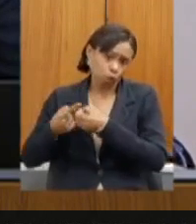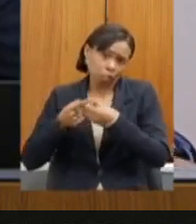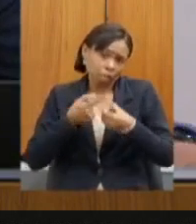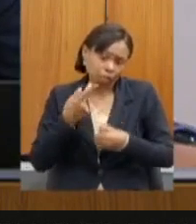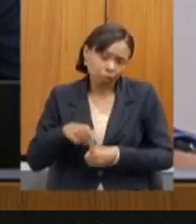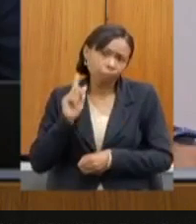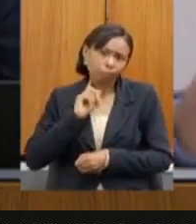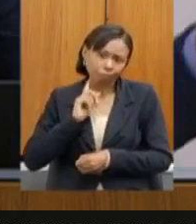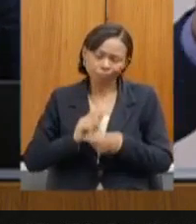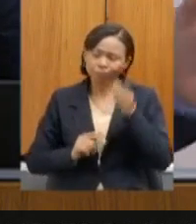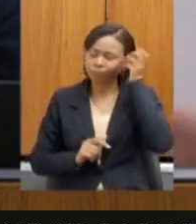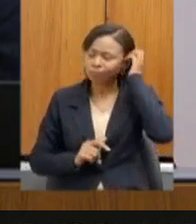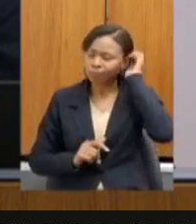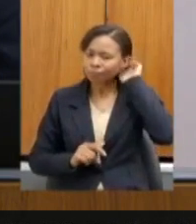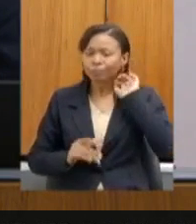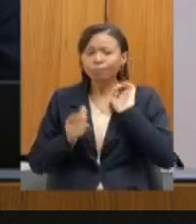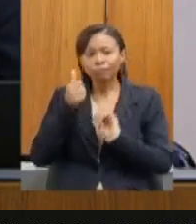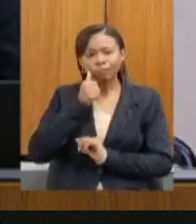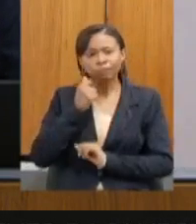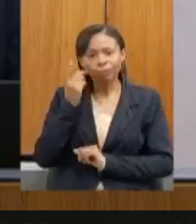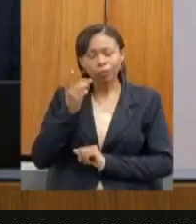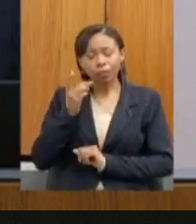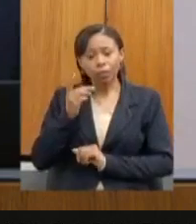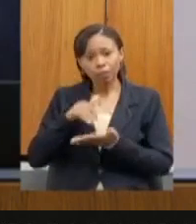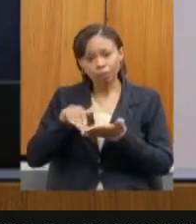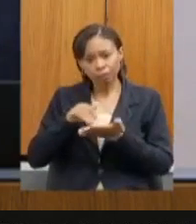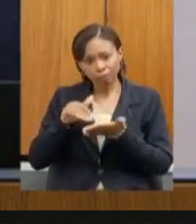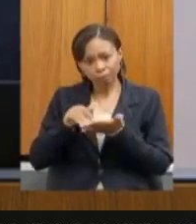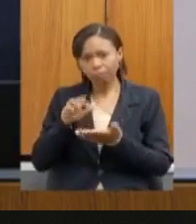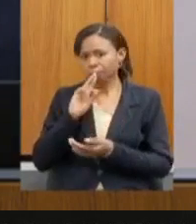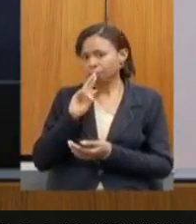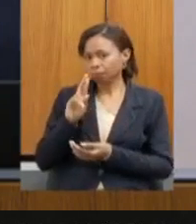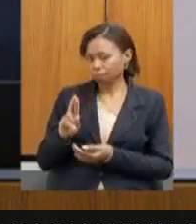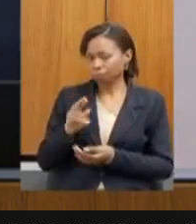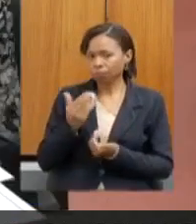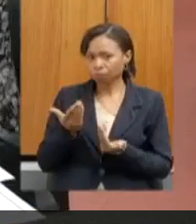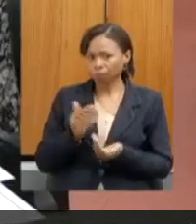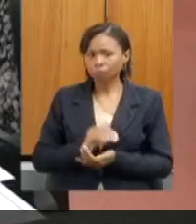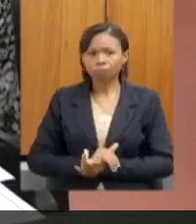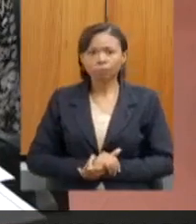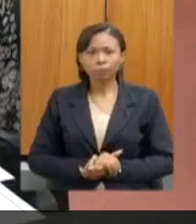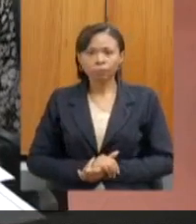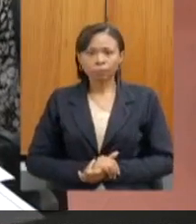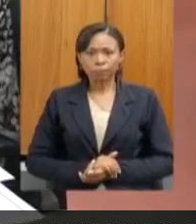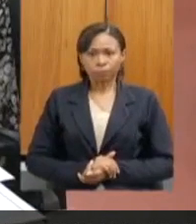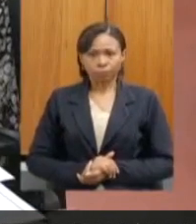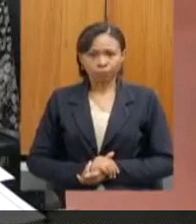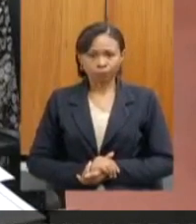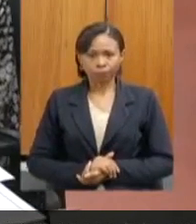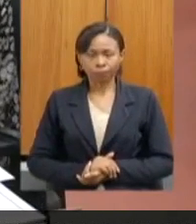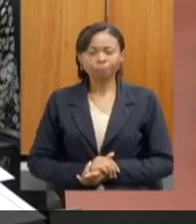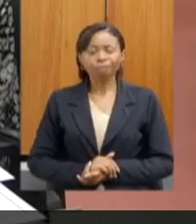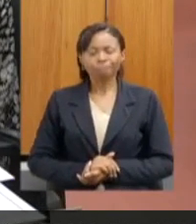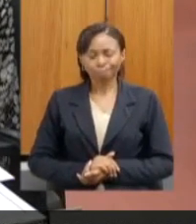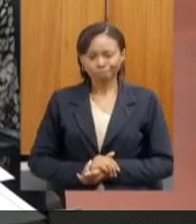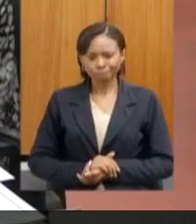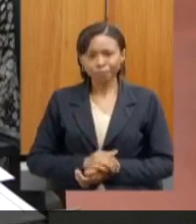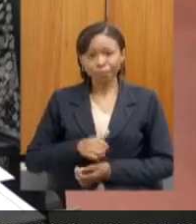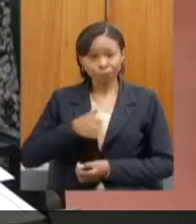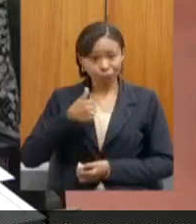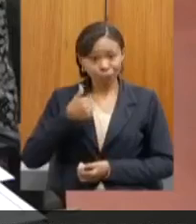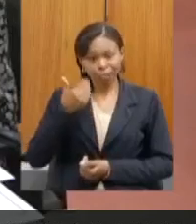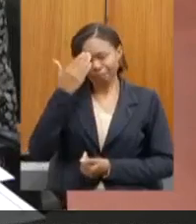tem o tempo para poder responder ao deputado Carlos Pimenta. Deputado Carlos Pimenta, primeiro,